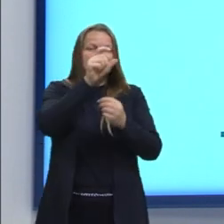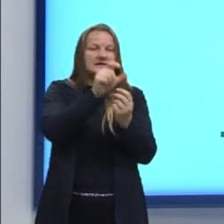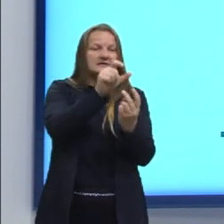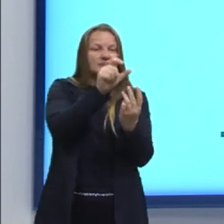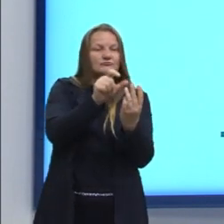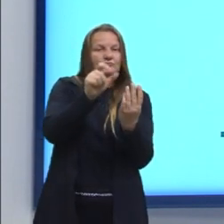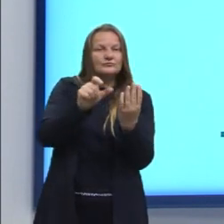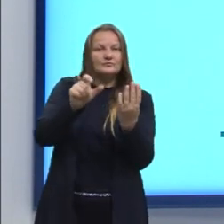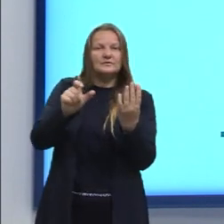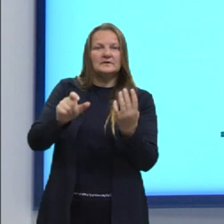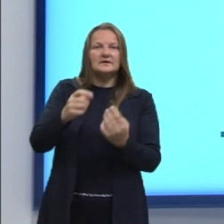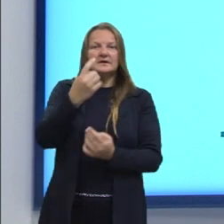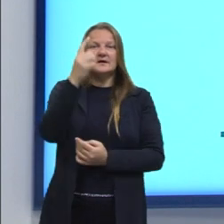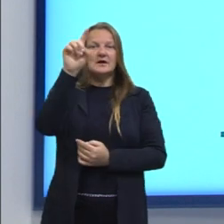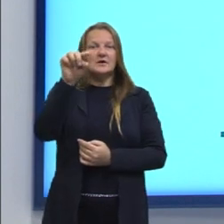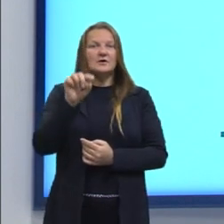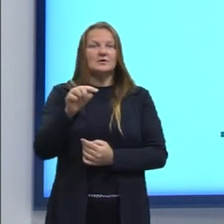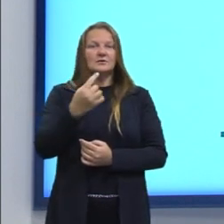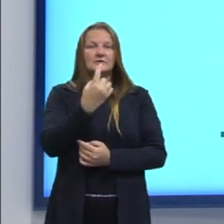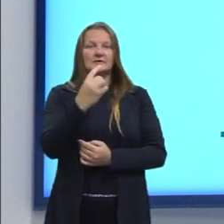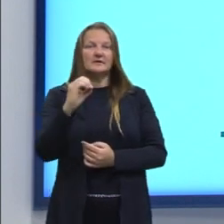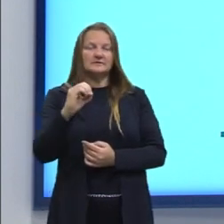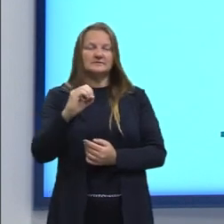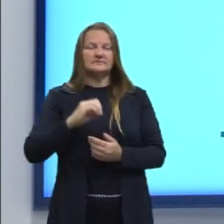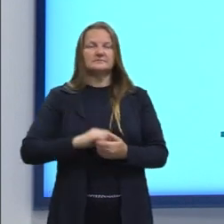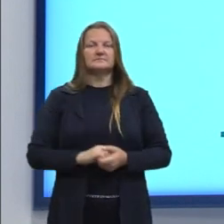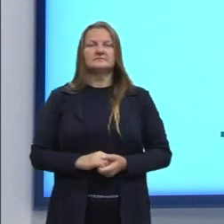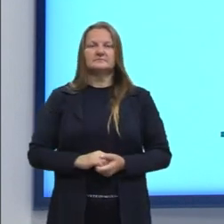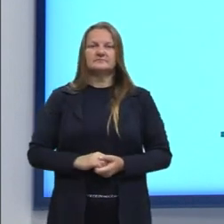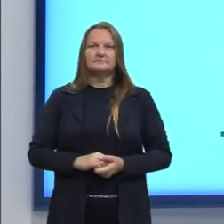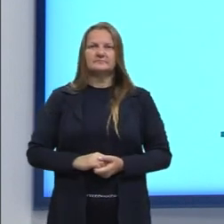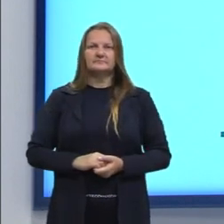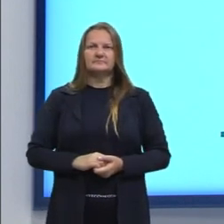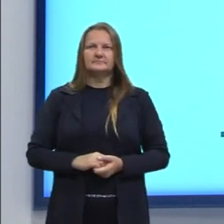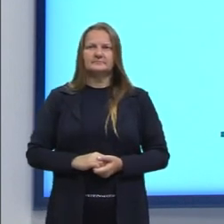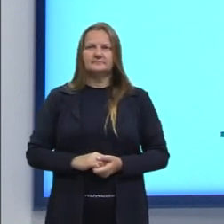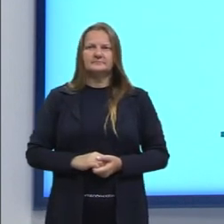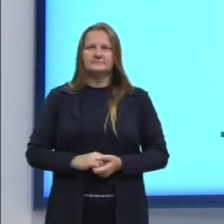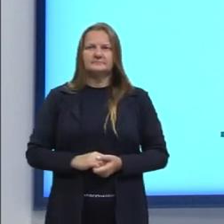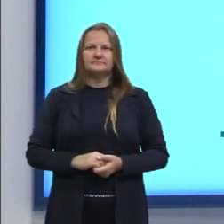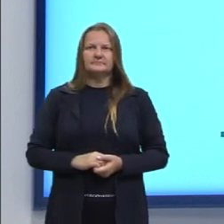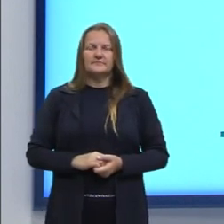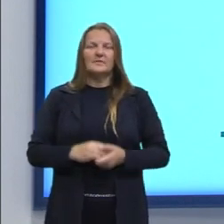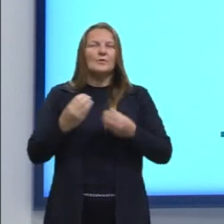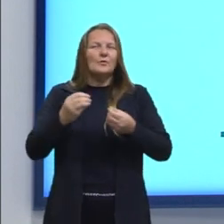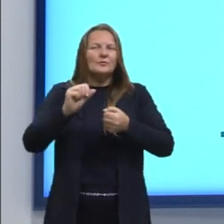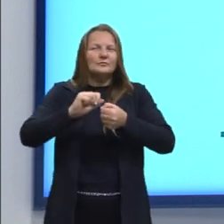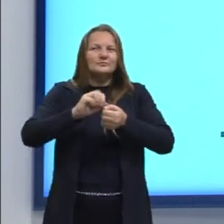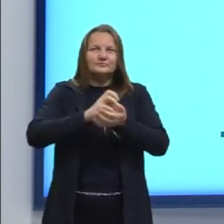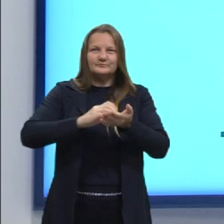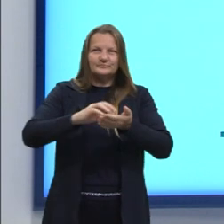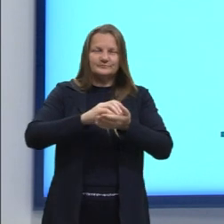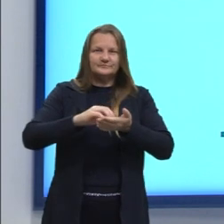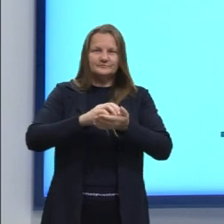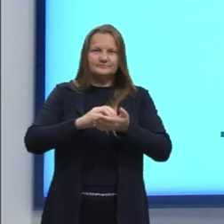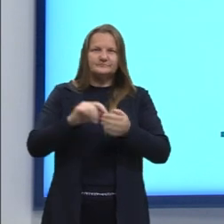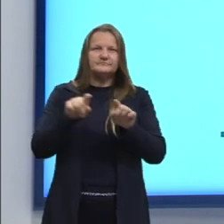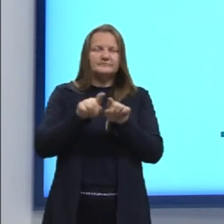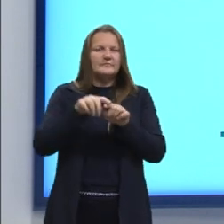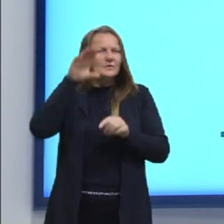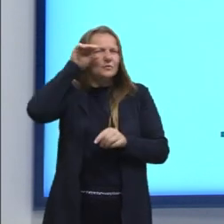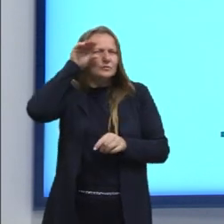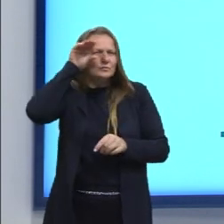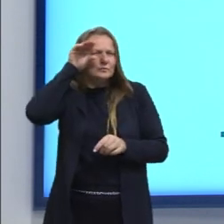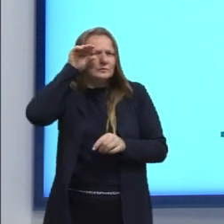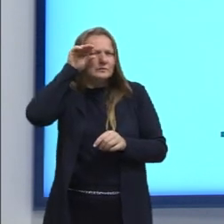então, o fatorial de 10. E aí, a gente resolve o fatorial ou dá uma observada